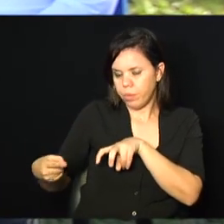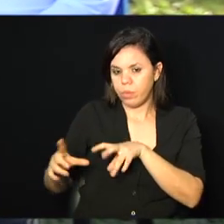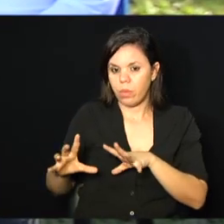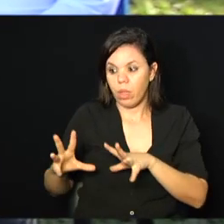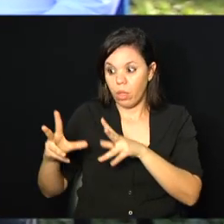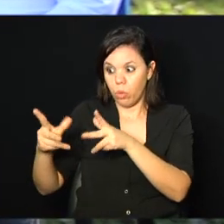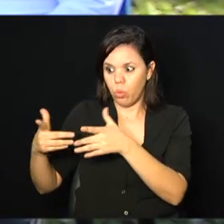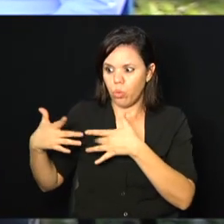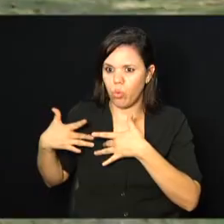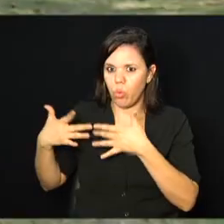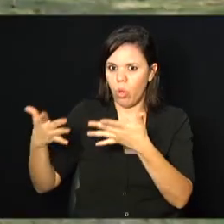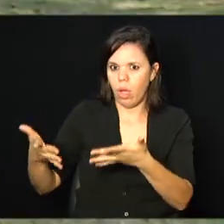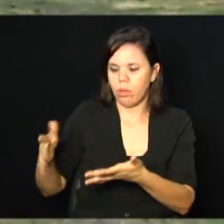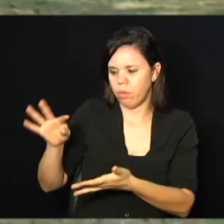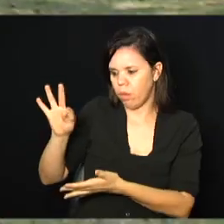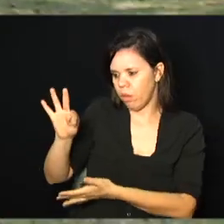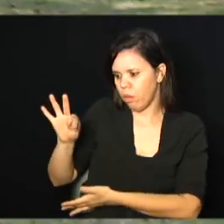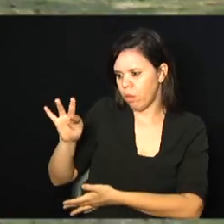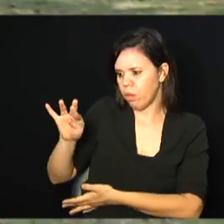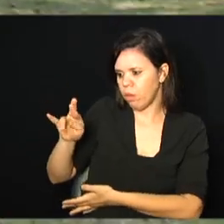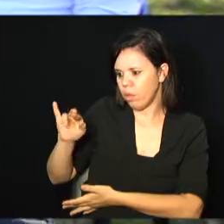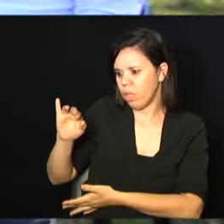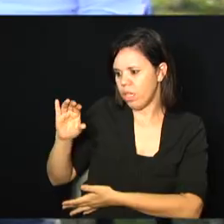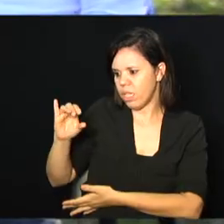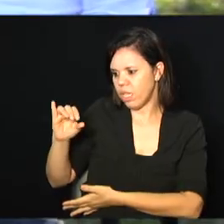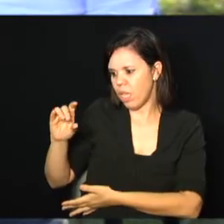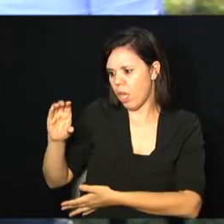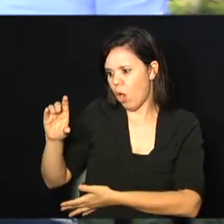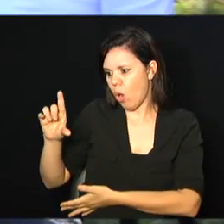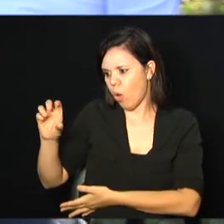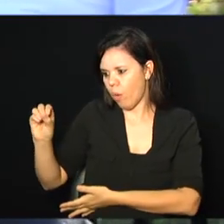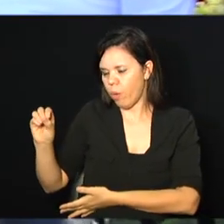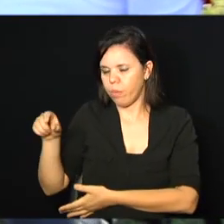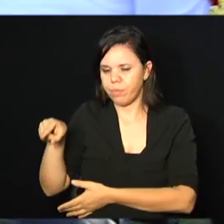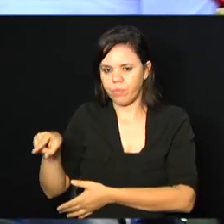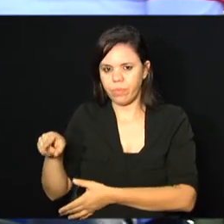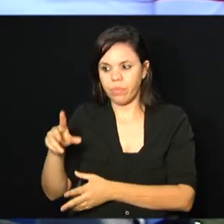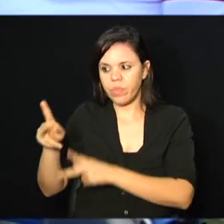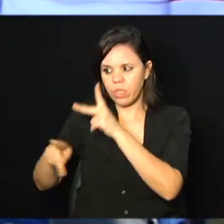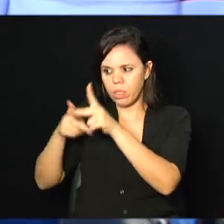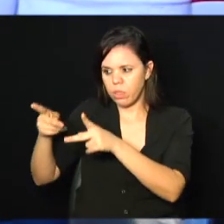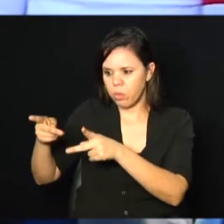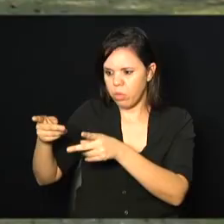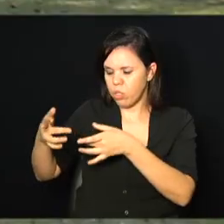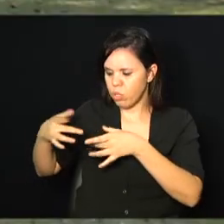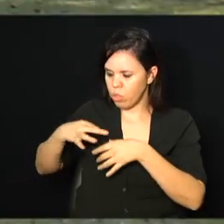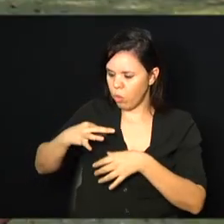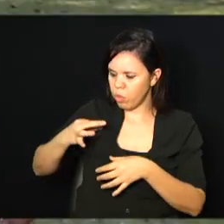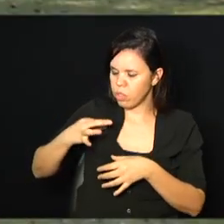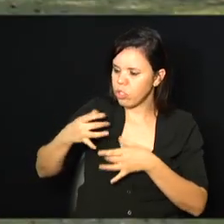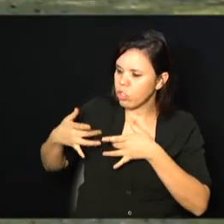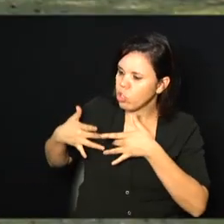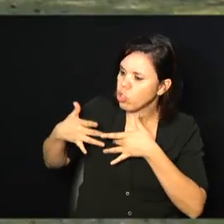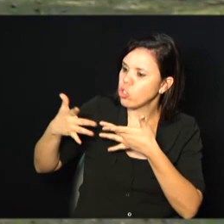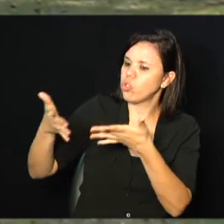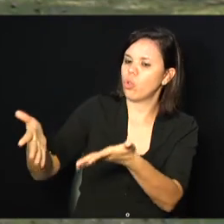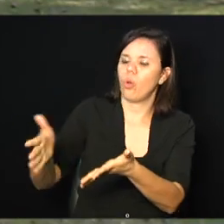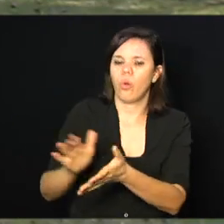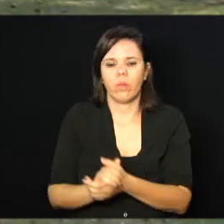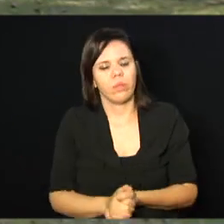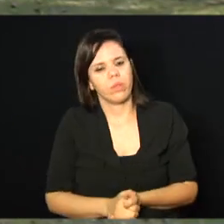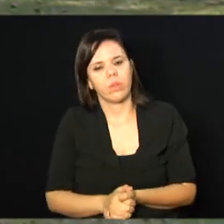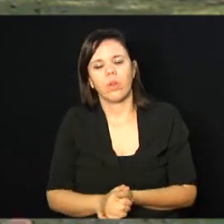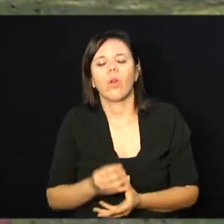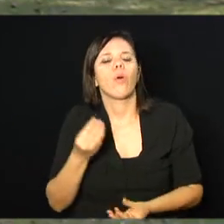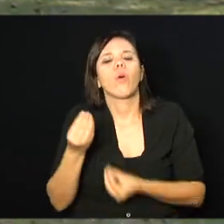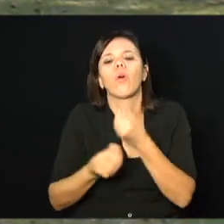doado, né? Tudo doado. Vocês vão atrás? geralmente as pessoas vêm e nos doam. Agora, eu queria saber, por exemplo, o que